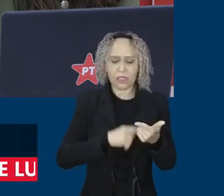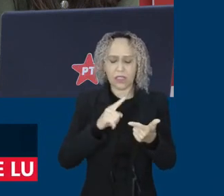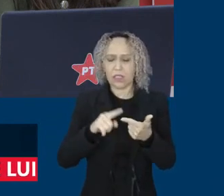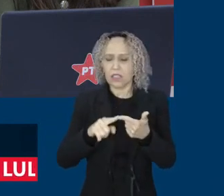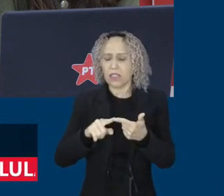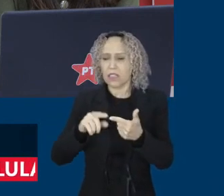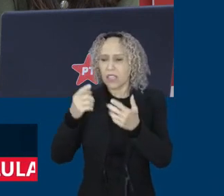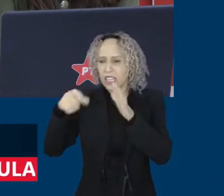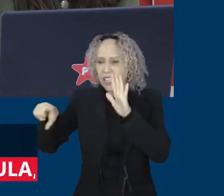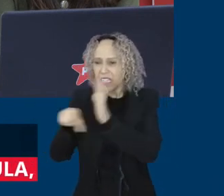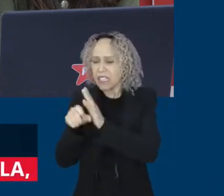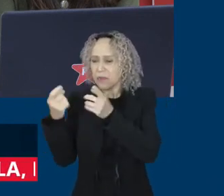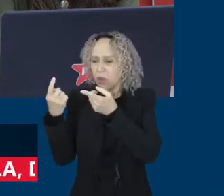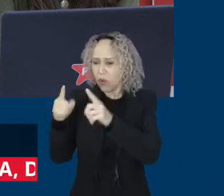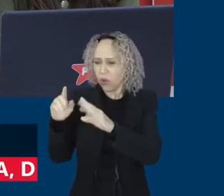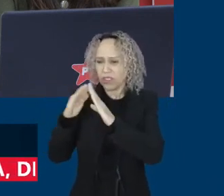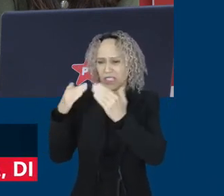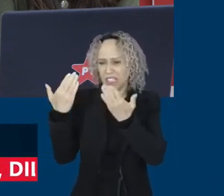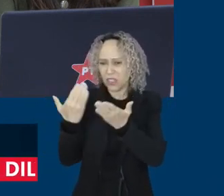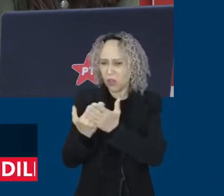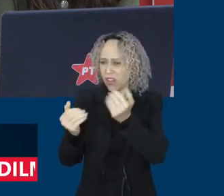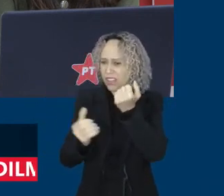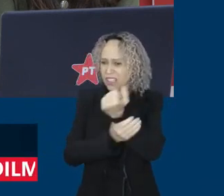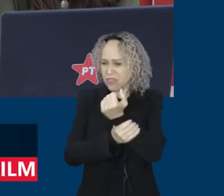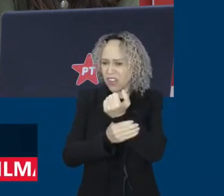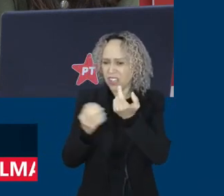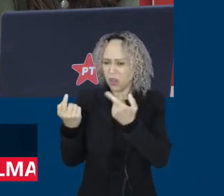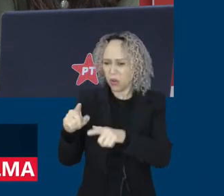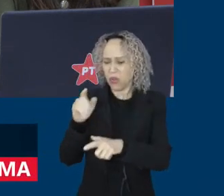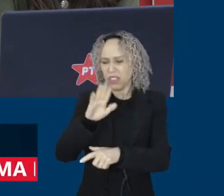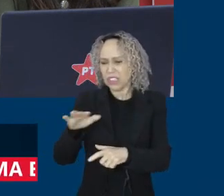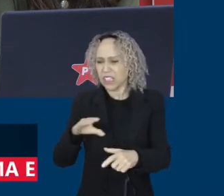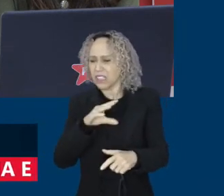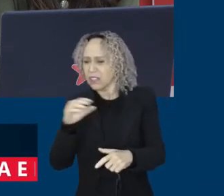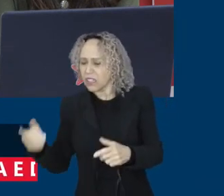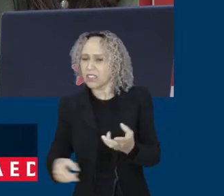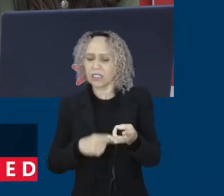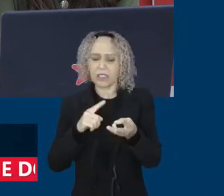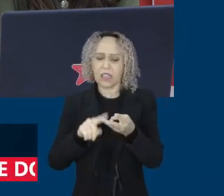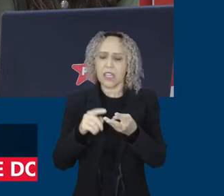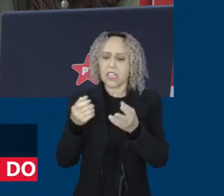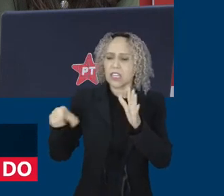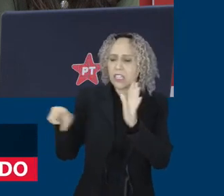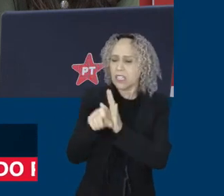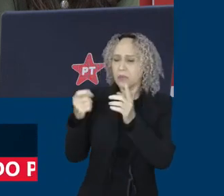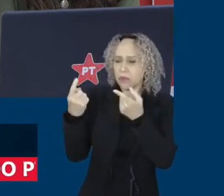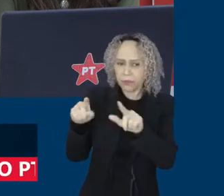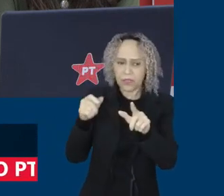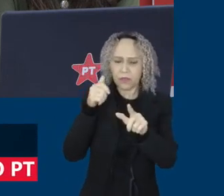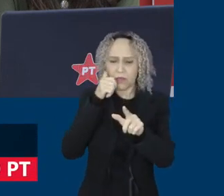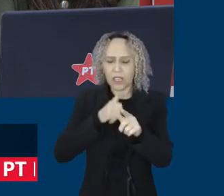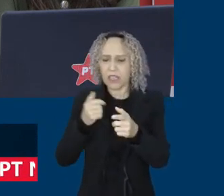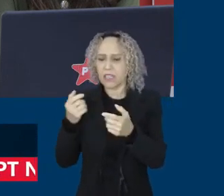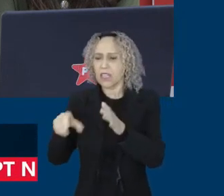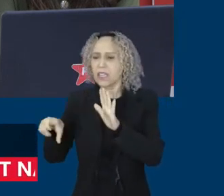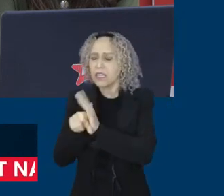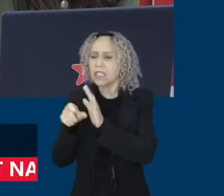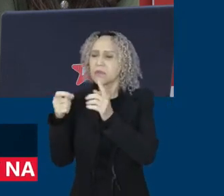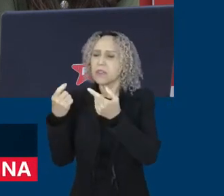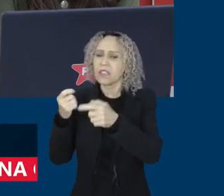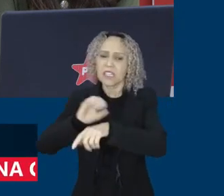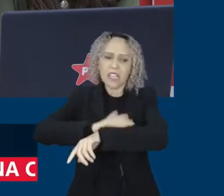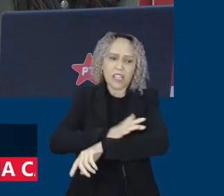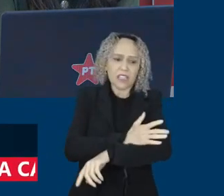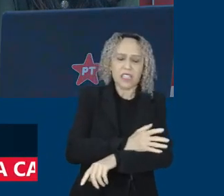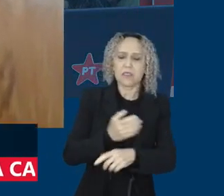escolas, crianças e adolescentes, crime contra as mulheres, crimes de racismo e crimes contra a